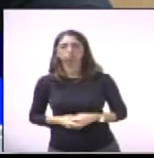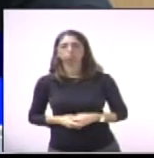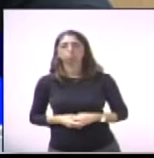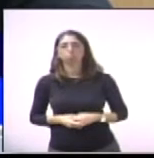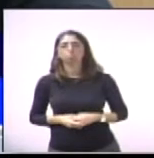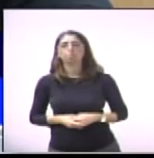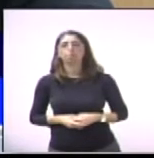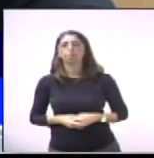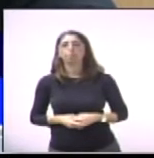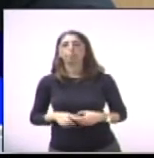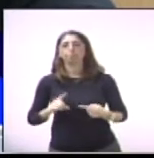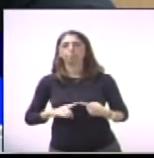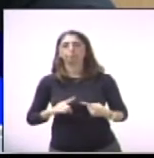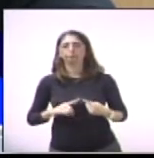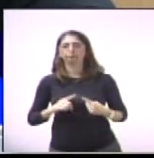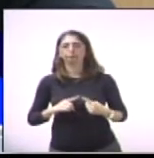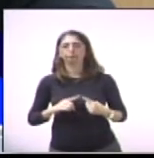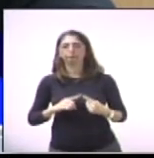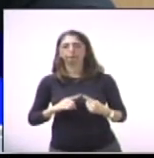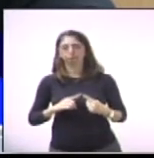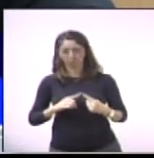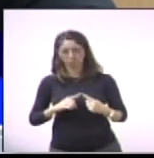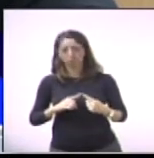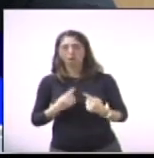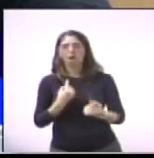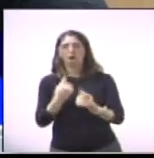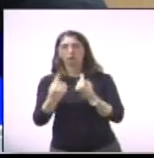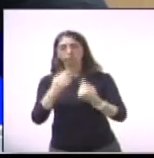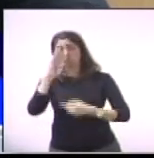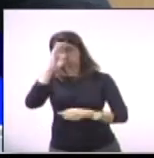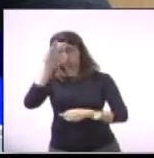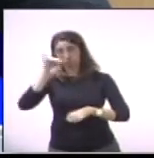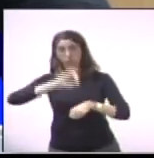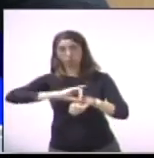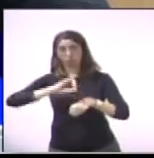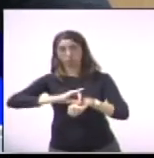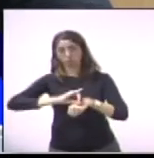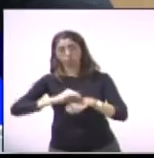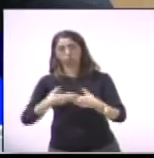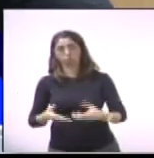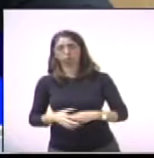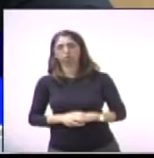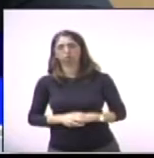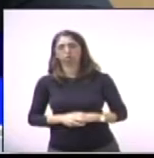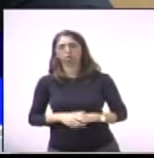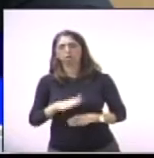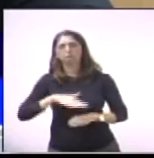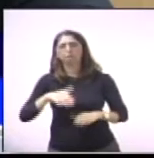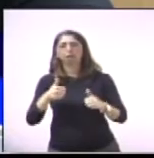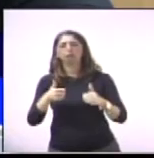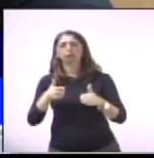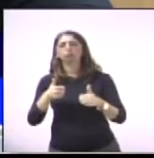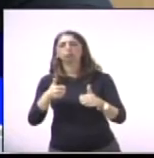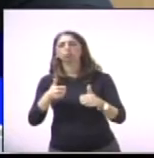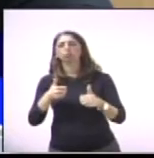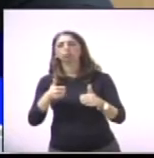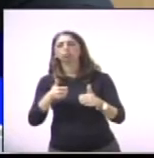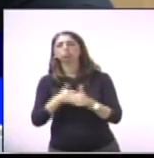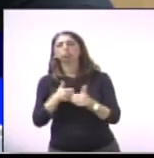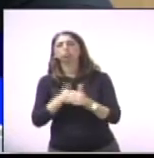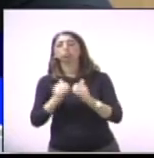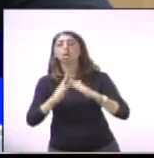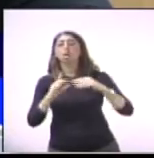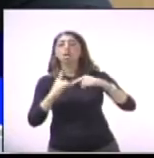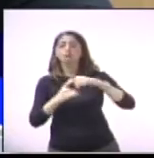Avenida José Paulino, o problema é na calçada pública. A área entre a Igreja São Bento e o Banco